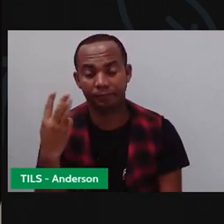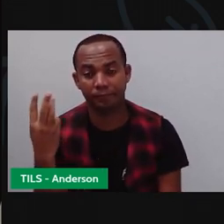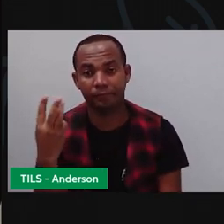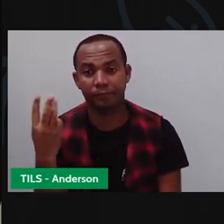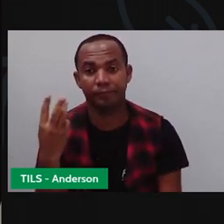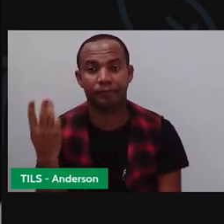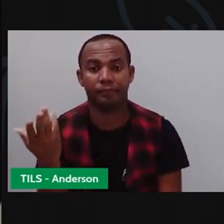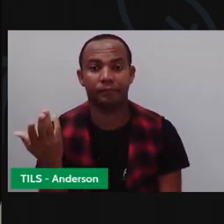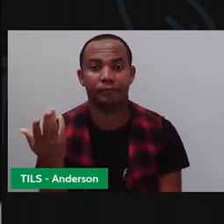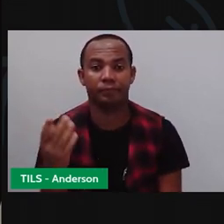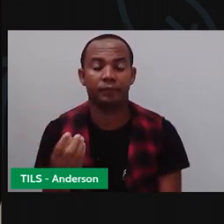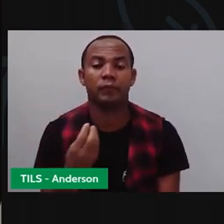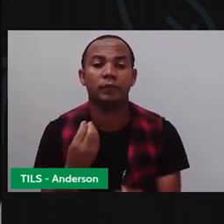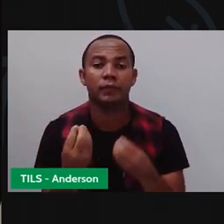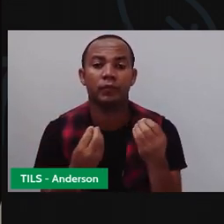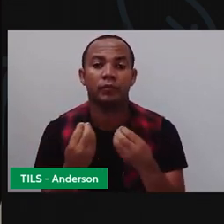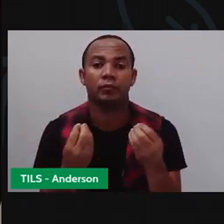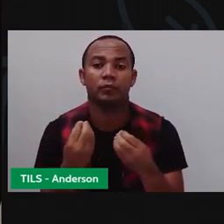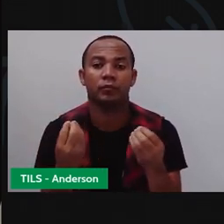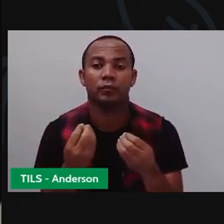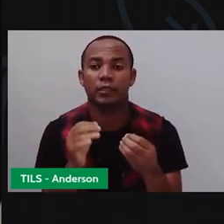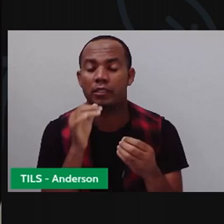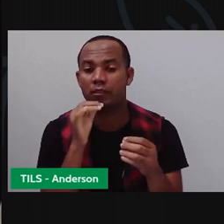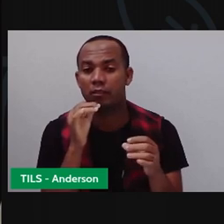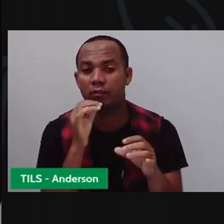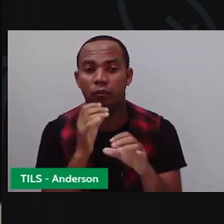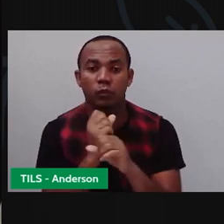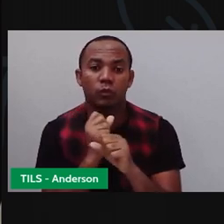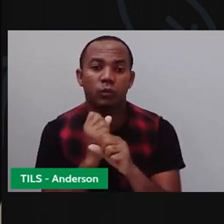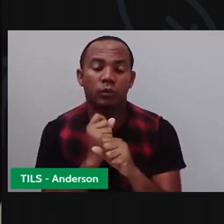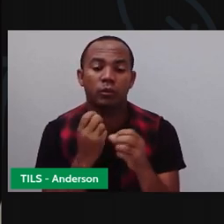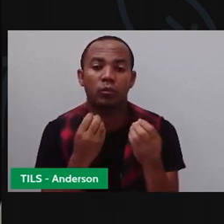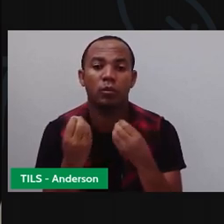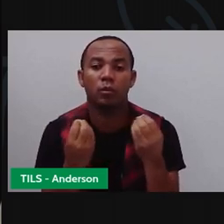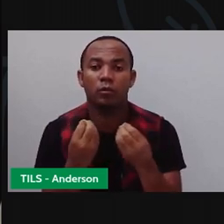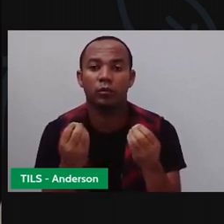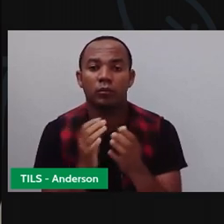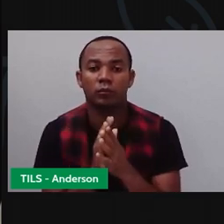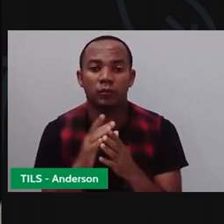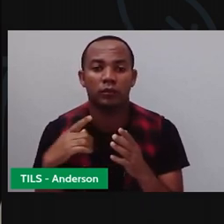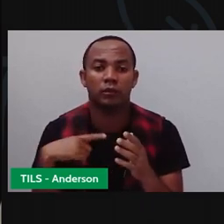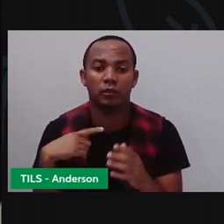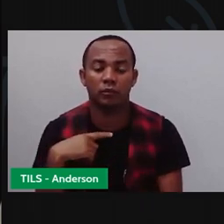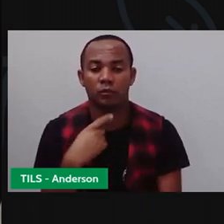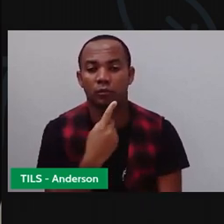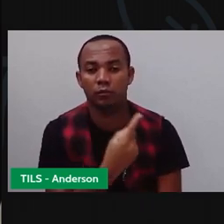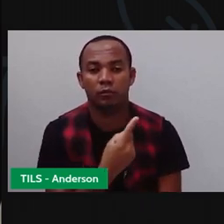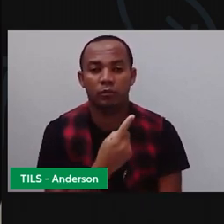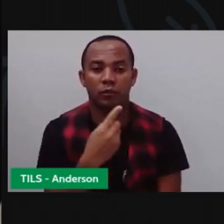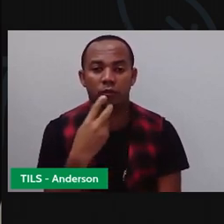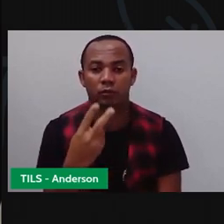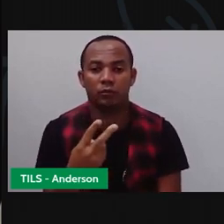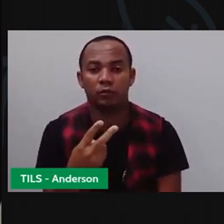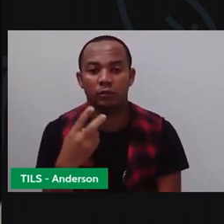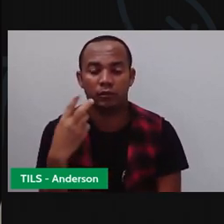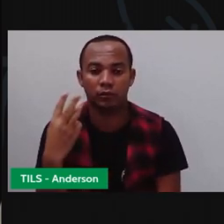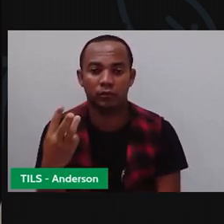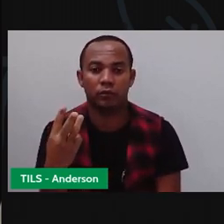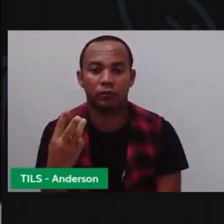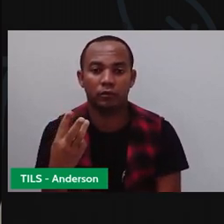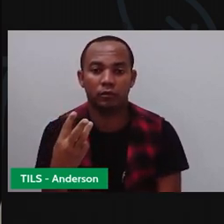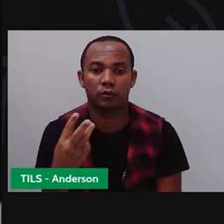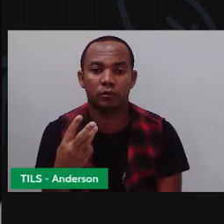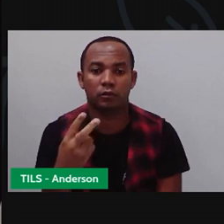vezes. Então, como é que seria essa conta aqui? Três vezes, porque eu tenho uma, duas, três motos. Quantas vezes? Ó.